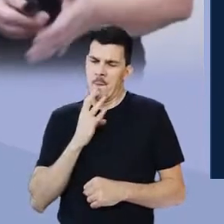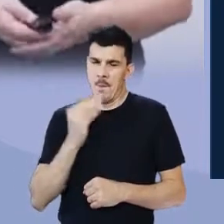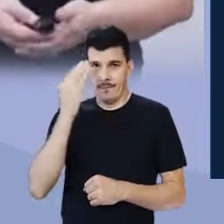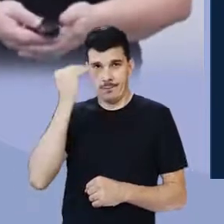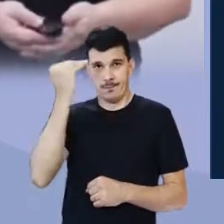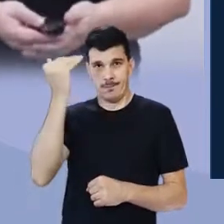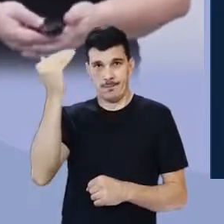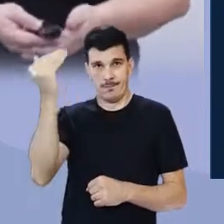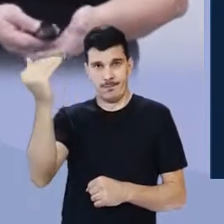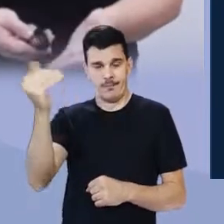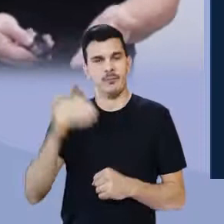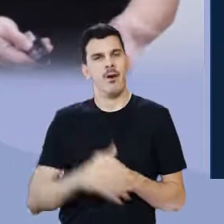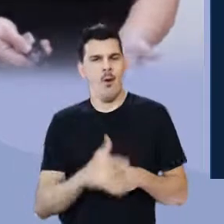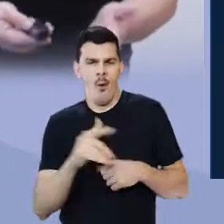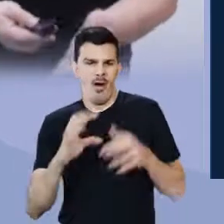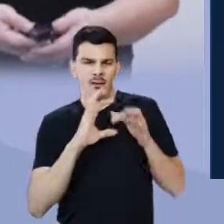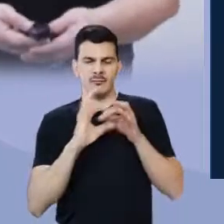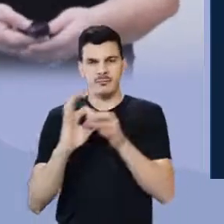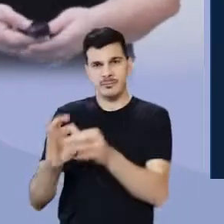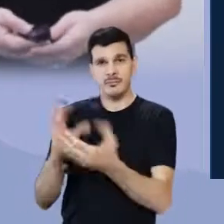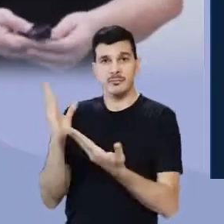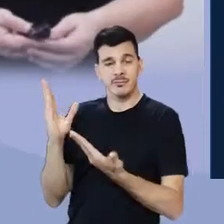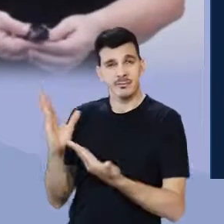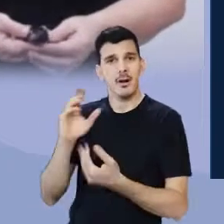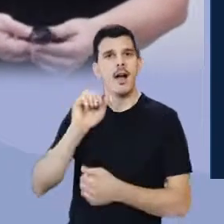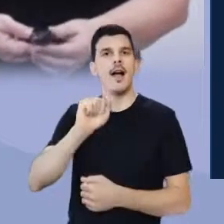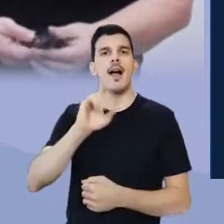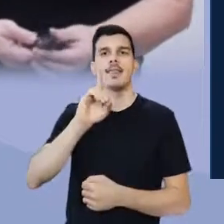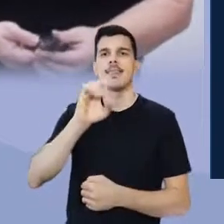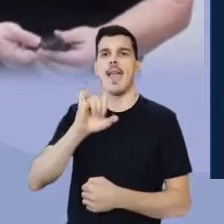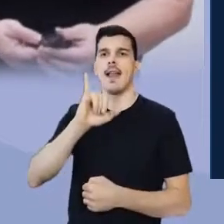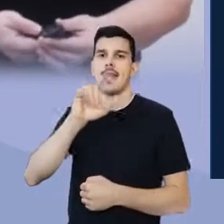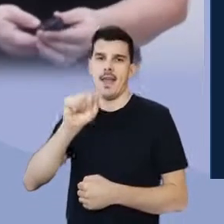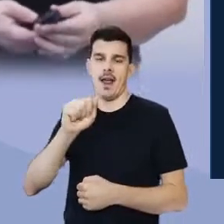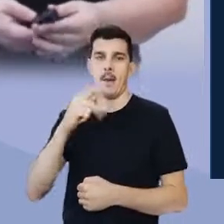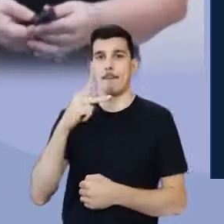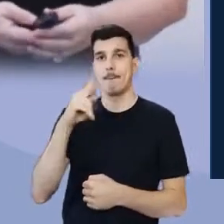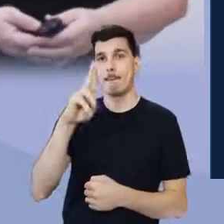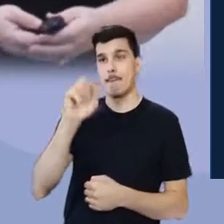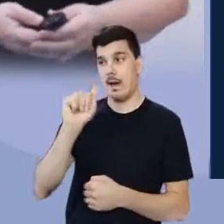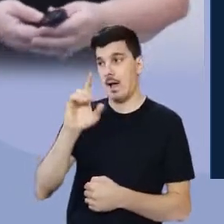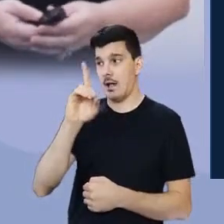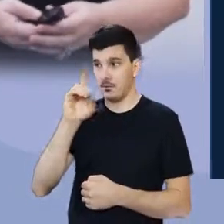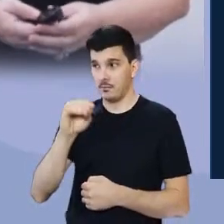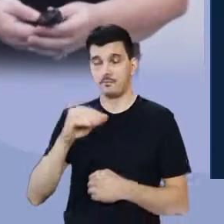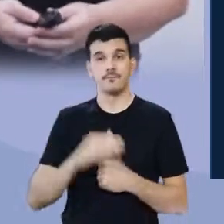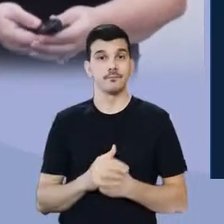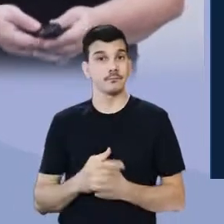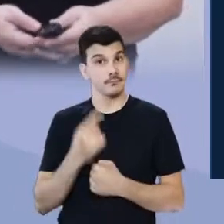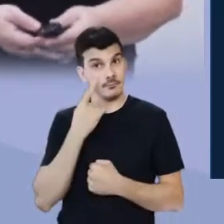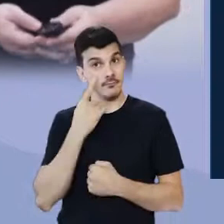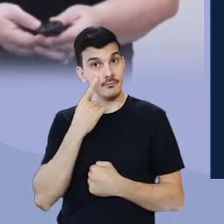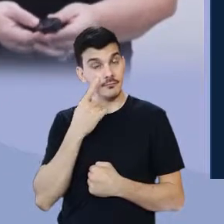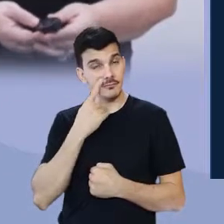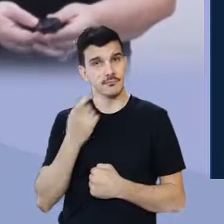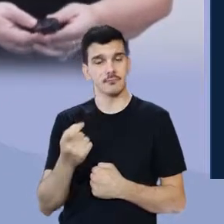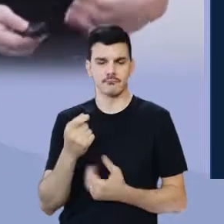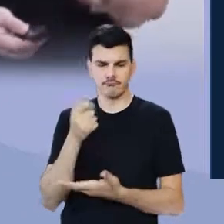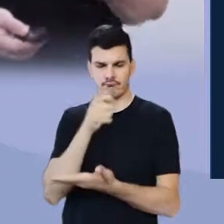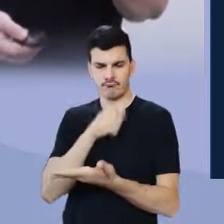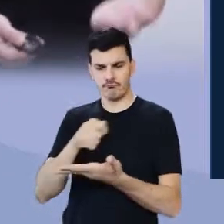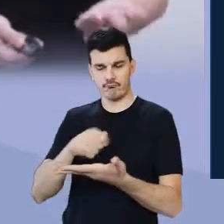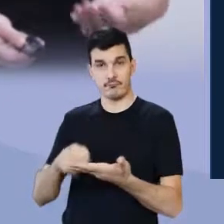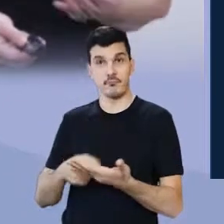contextos. Adélia Prado. Adélia é mineira, de Divinópolis. Veja que bacana. Ela